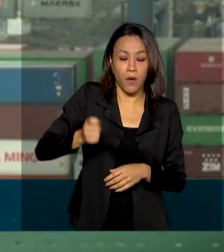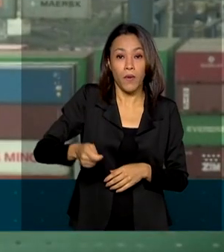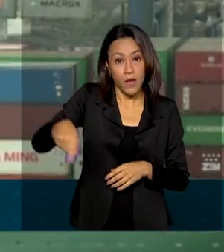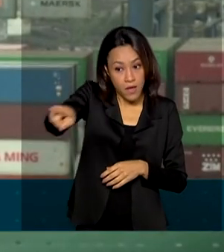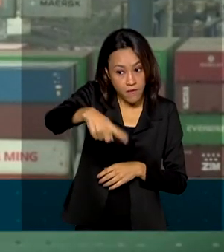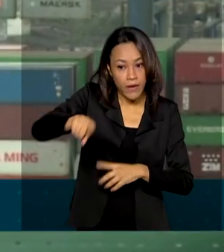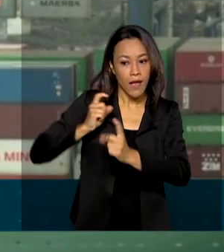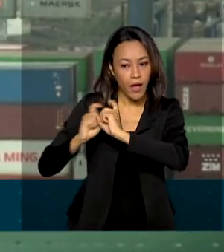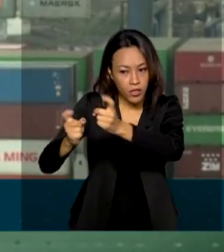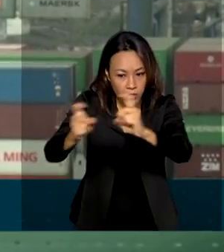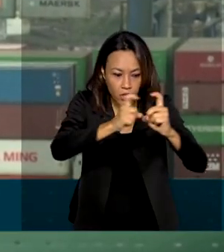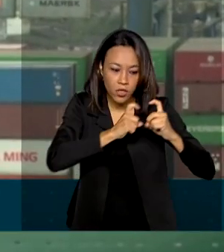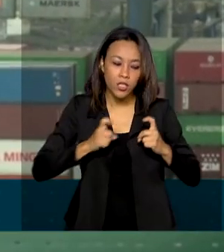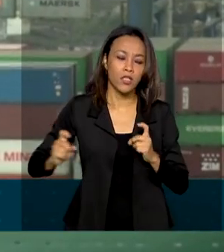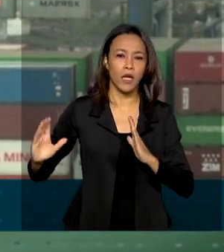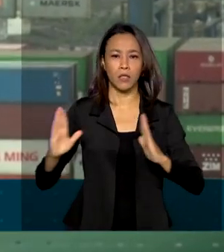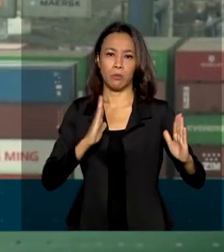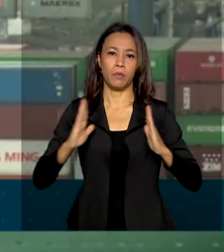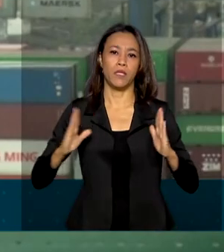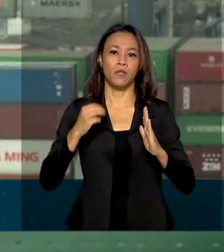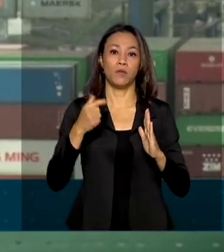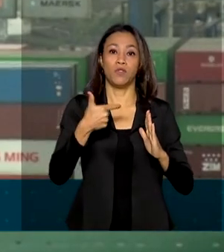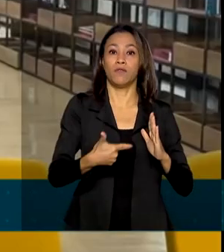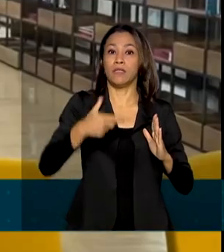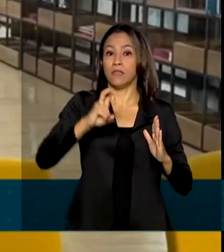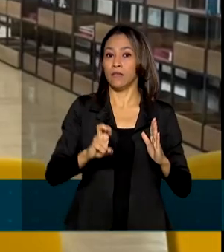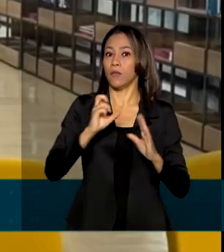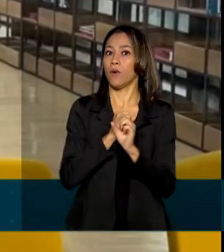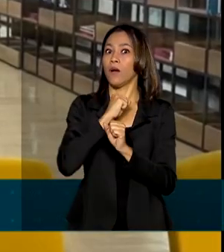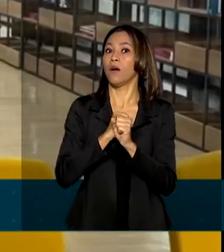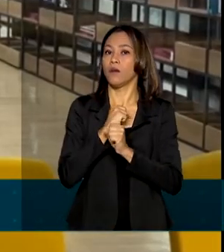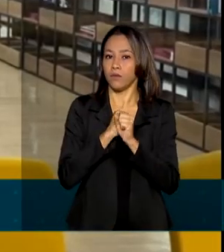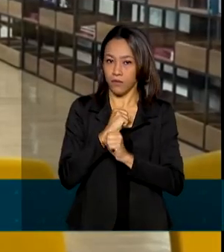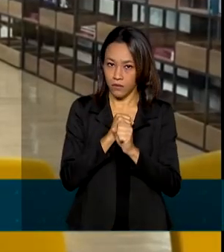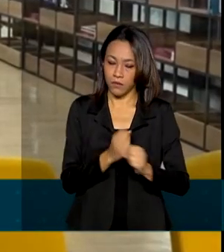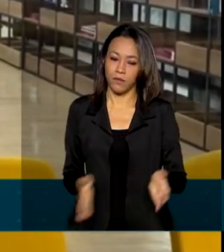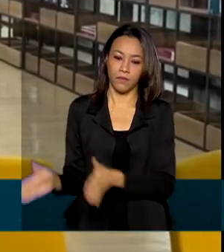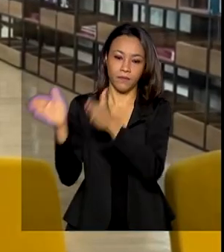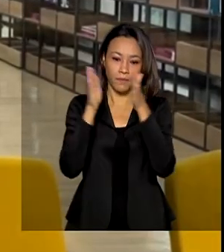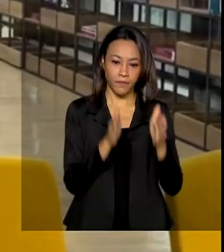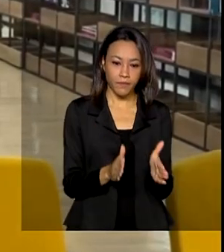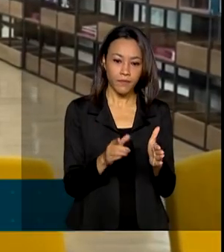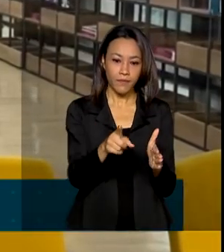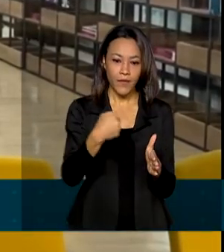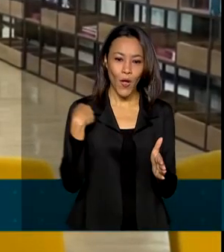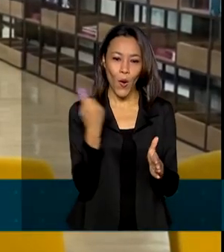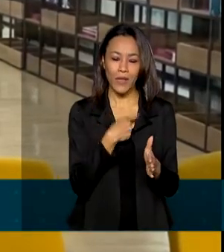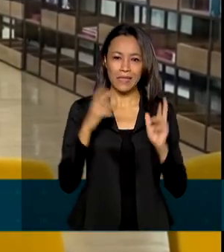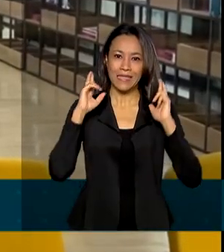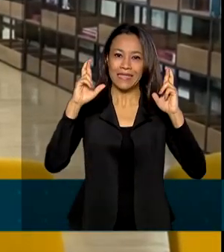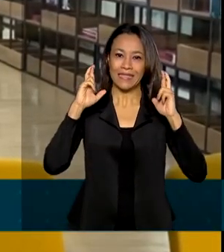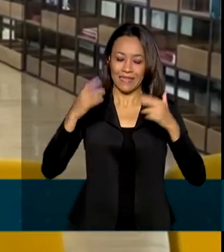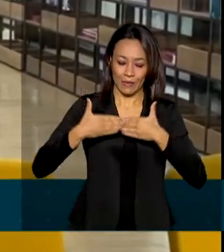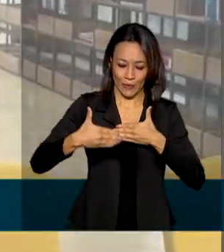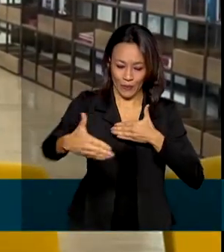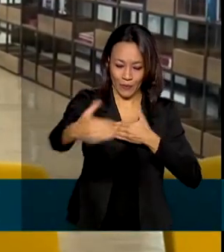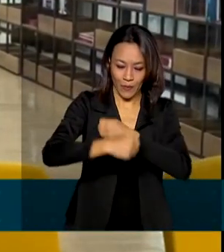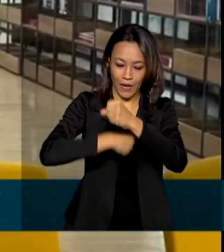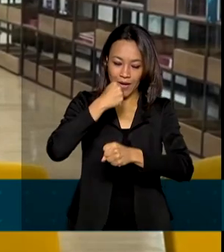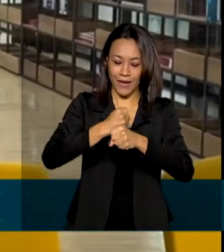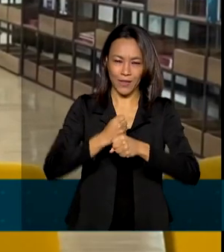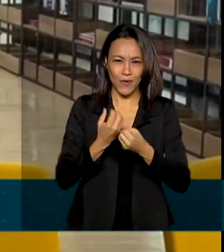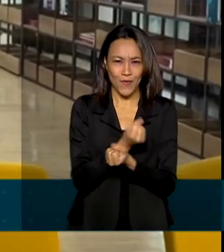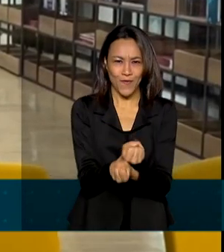administrar os terminais pelos próximos 25 anos. Temos a perspectiva de ter um ano cheio, repleto de leilões,